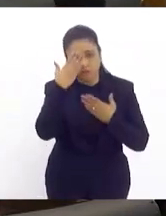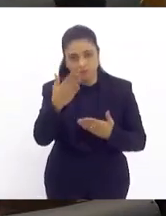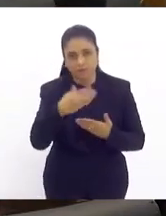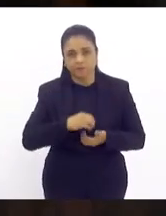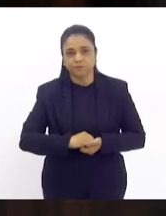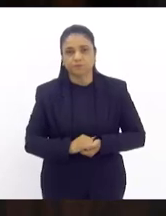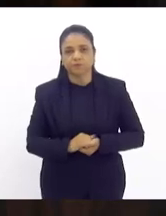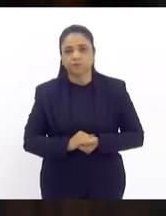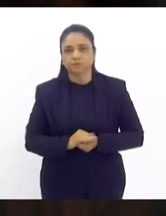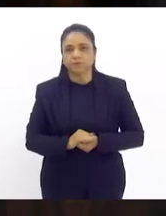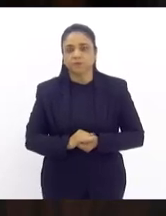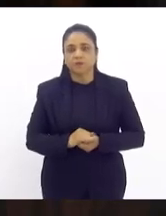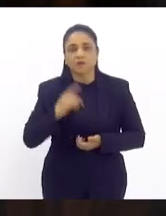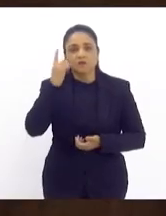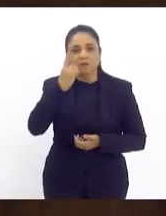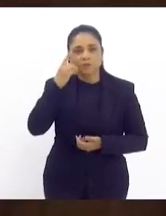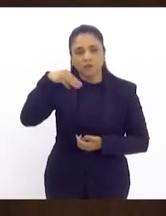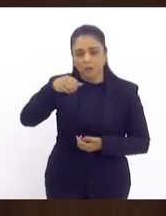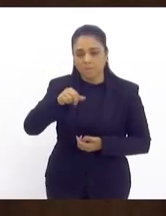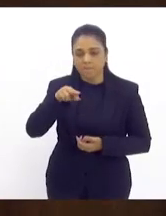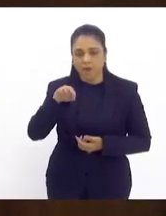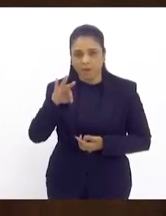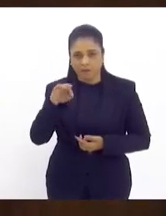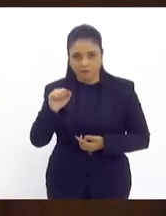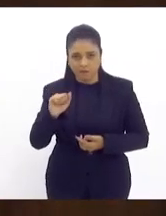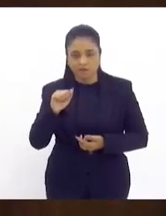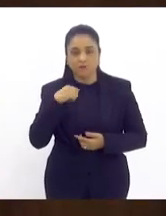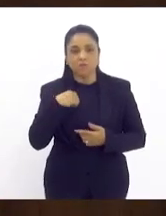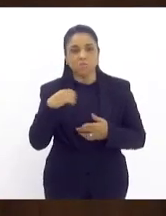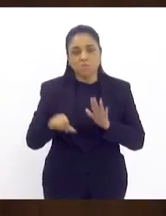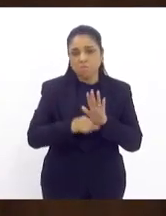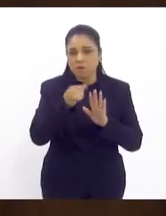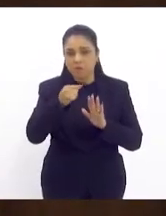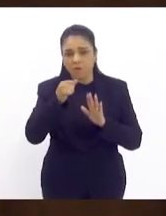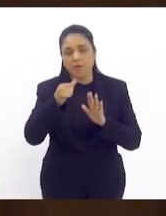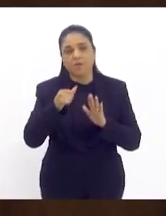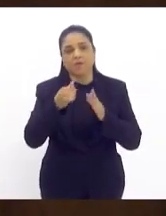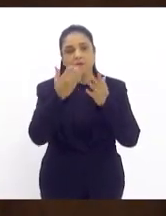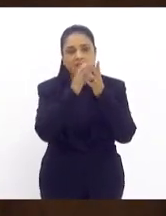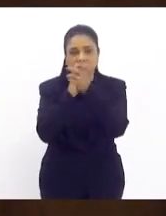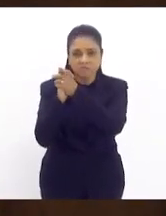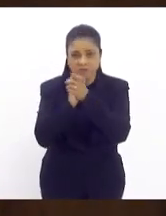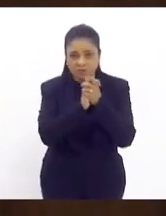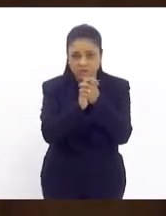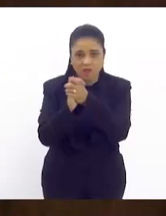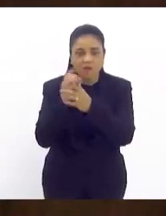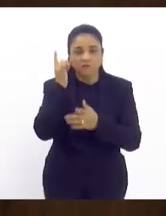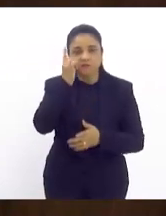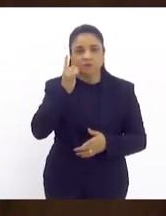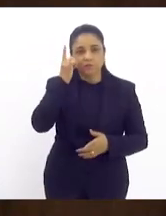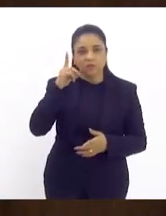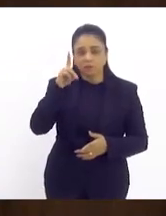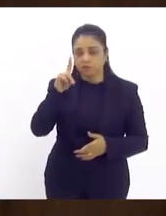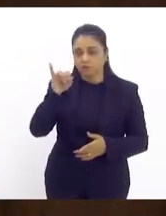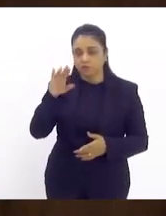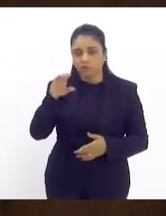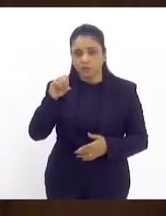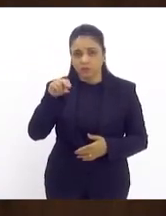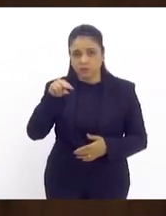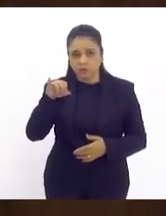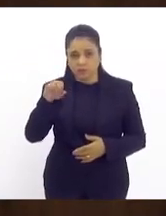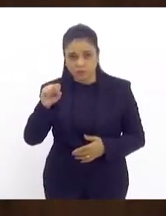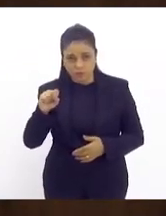deputada Marta Rocha presidente em primeiro lugar eu quero saudar aqui o nosso queridíssimo deputado Dionísio Lins